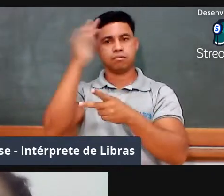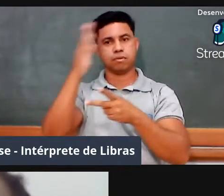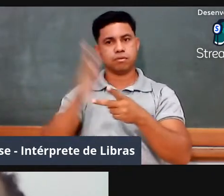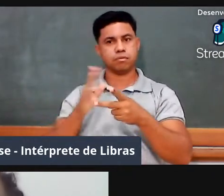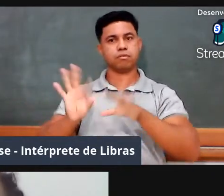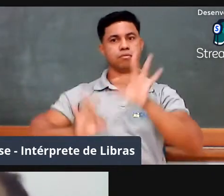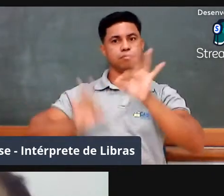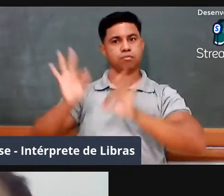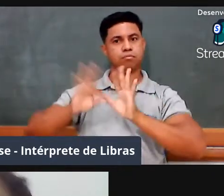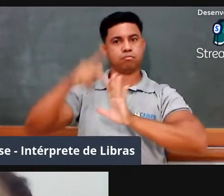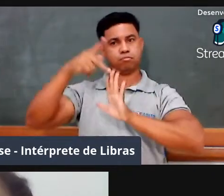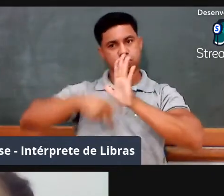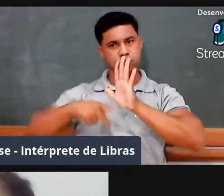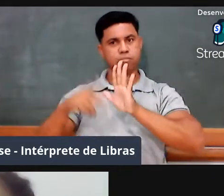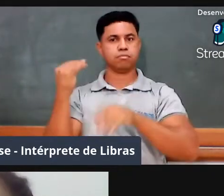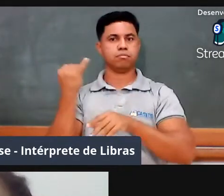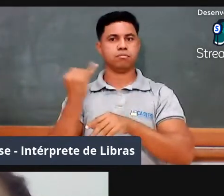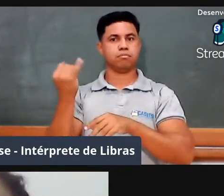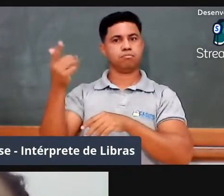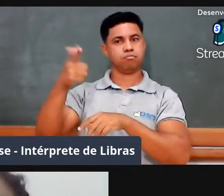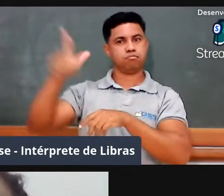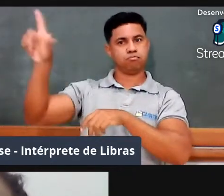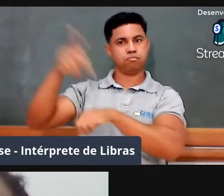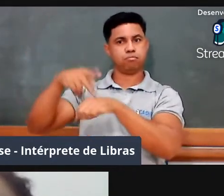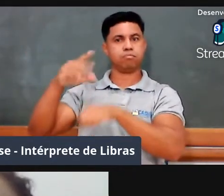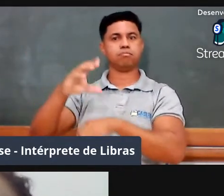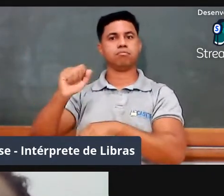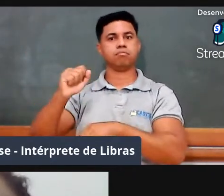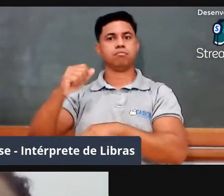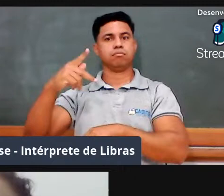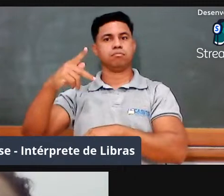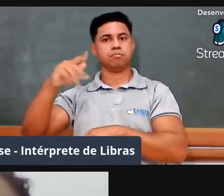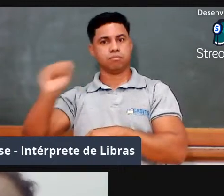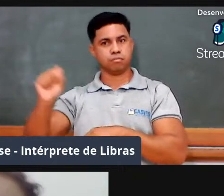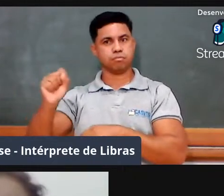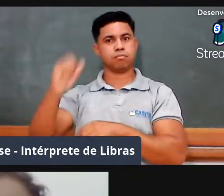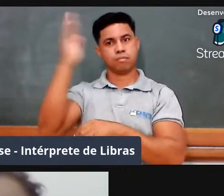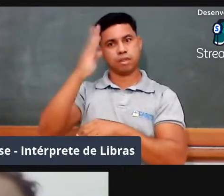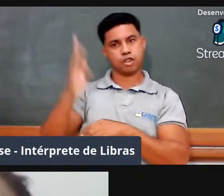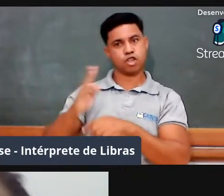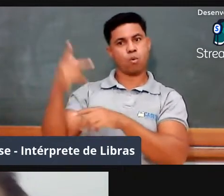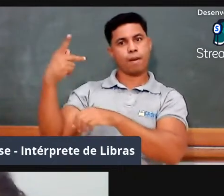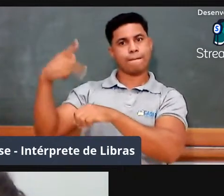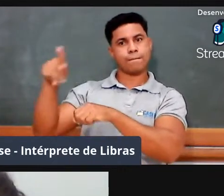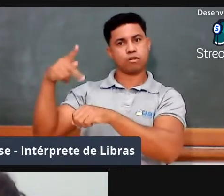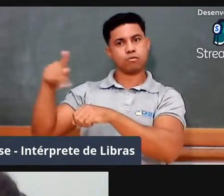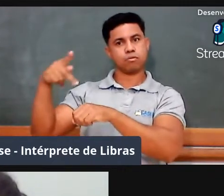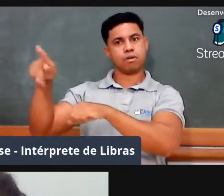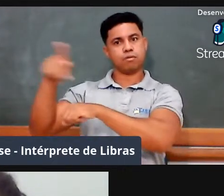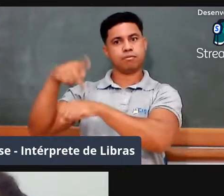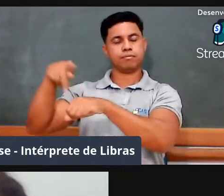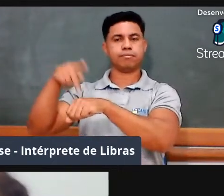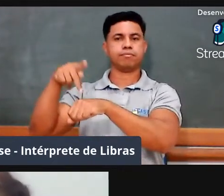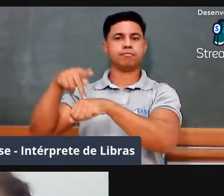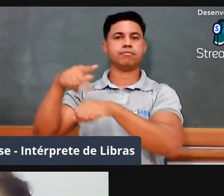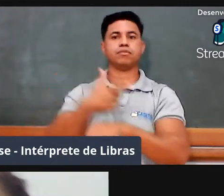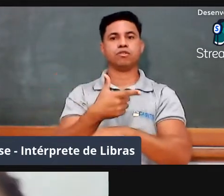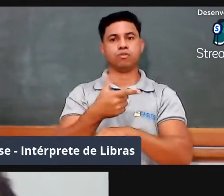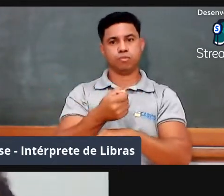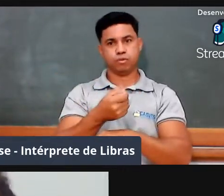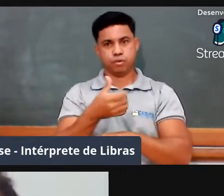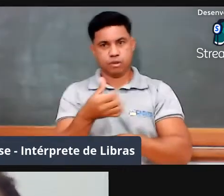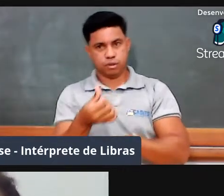Cooperação Internacional, CAPES-GRISES Brasil-Portugal, de 2006 a 2009.